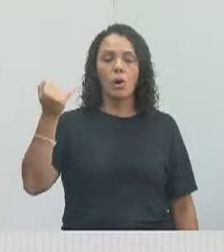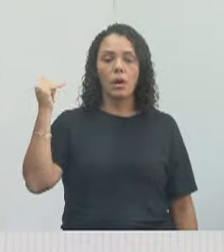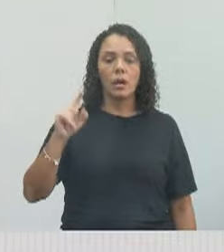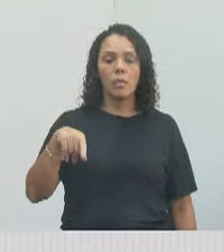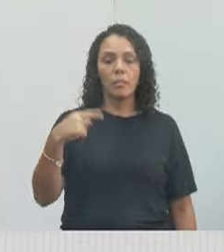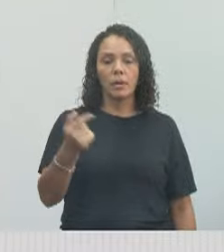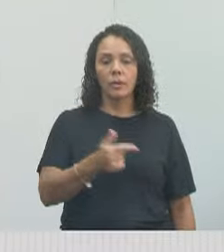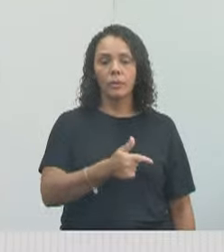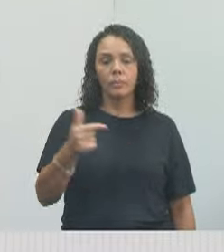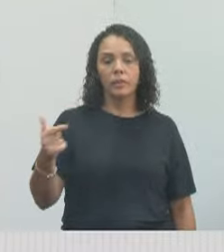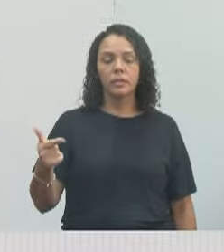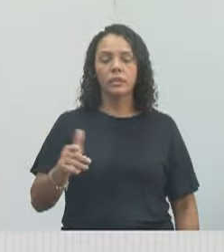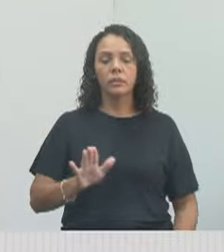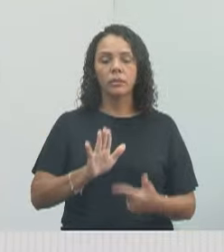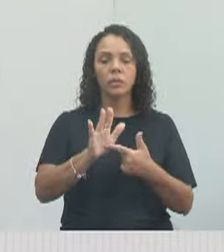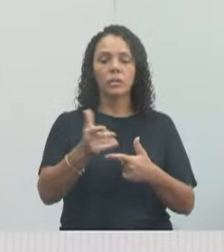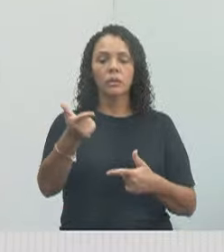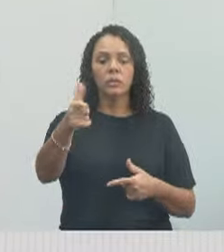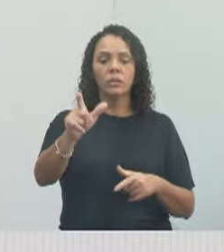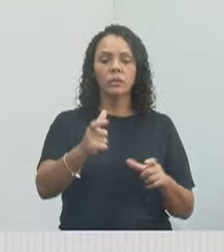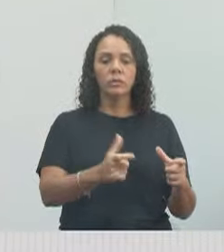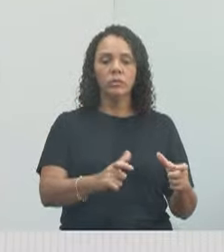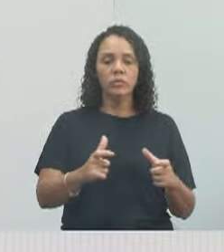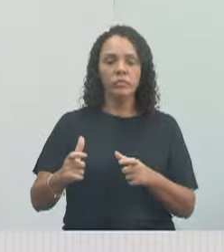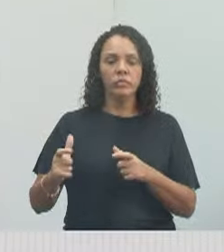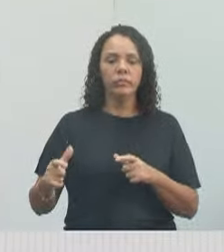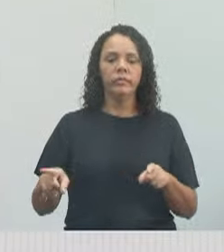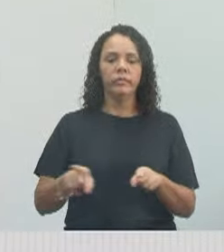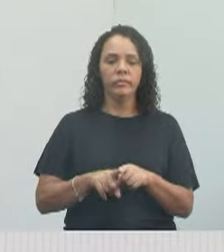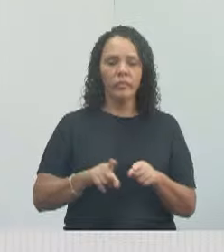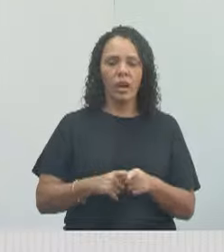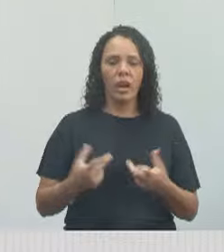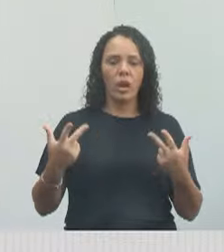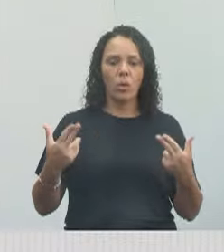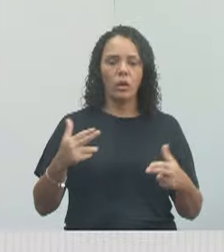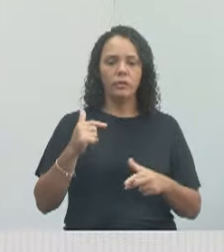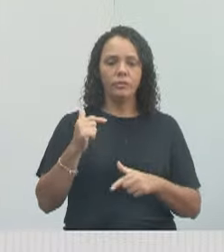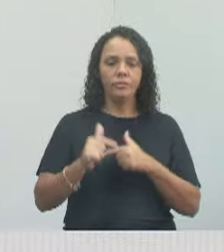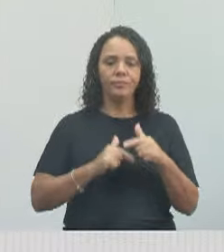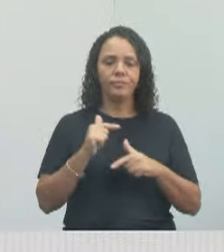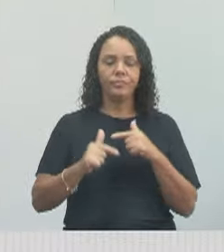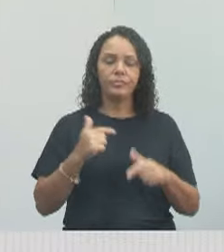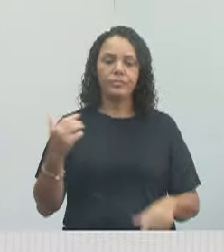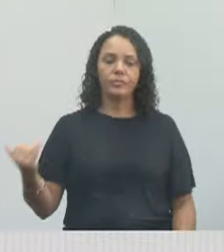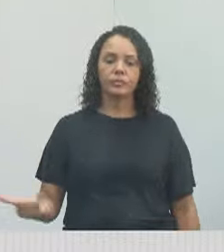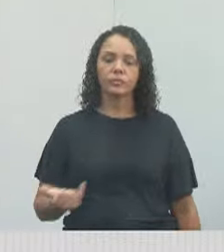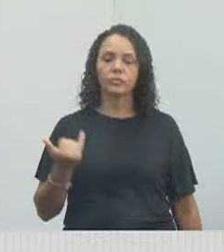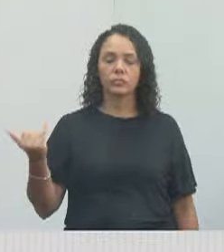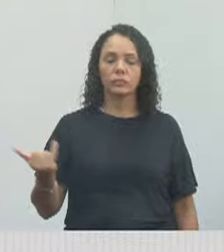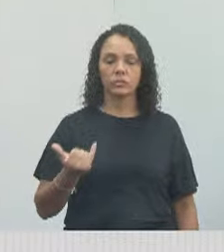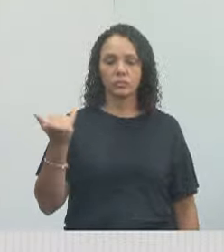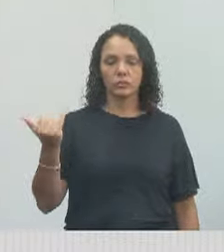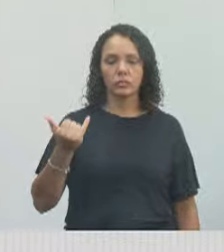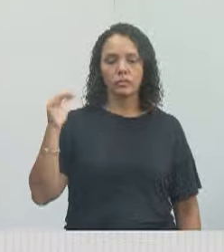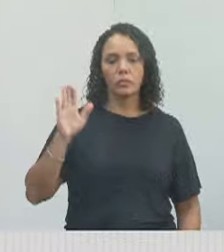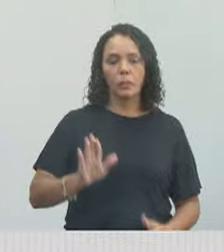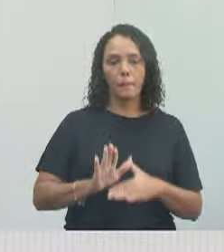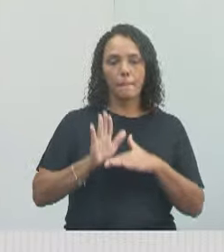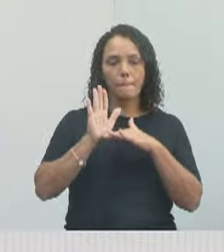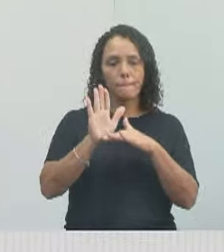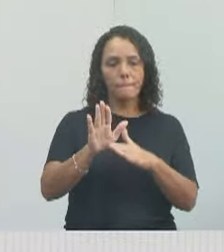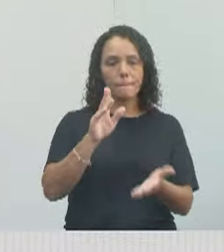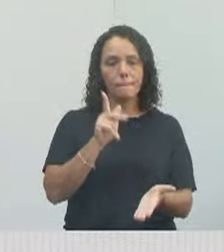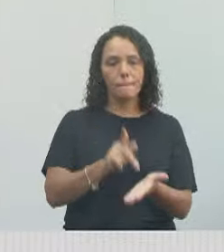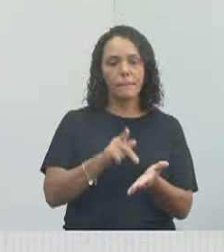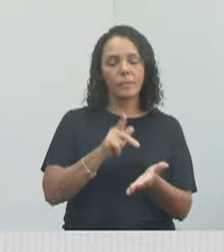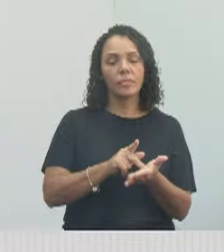colocando a Diogo Fontes, que também é um trabalho gigante e vai beneficiar muitas